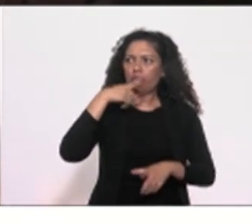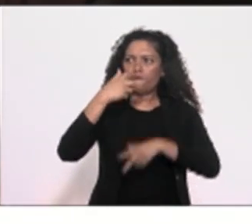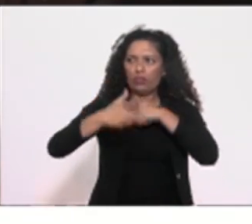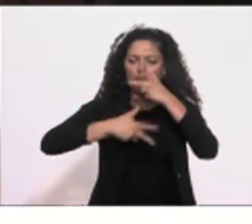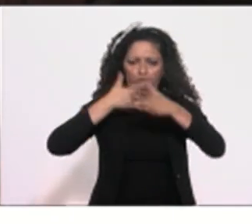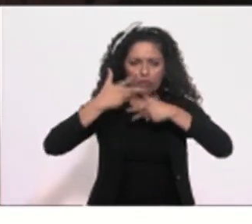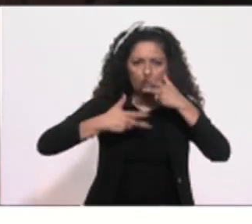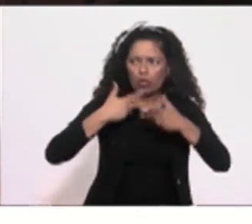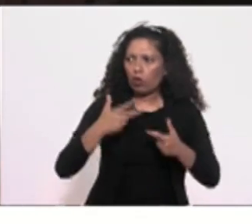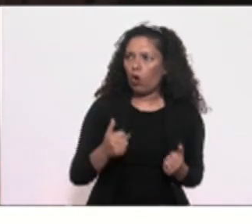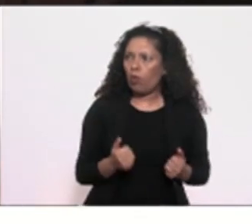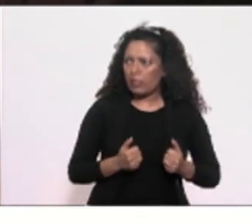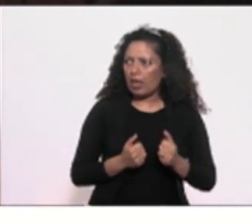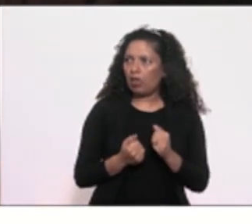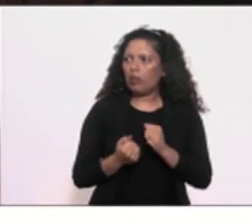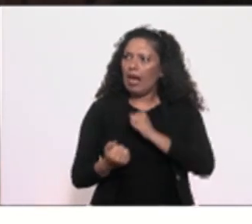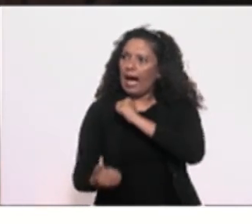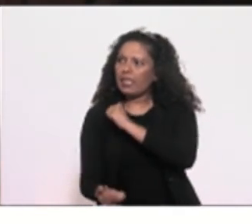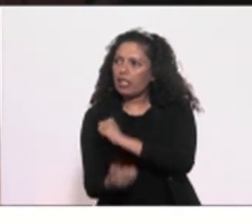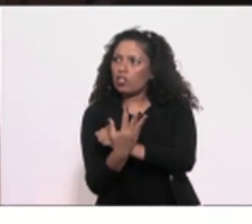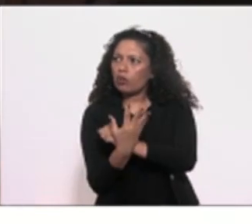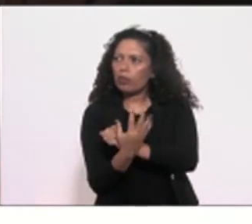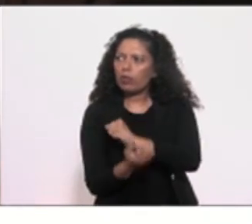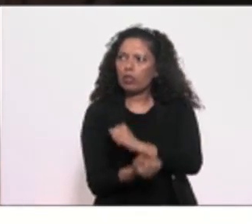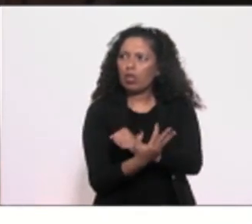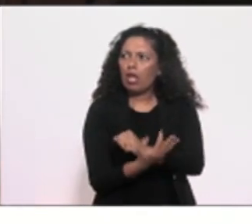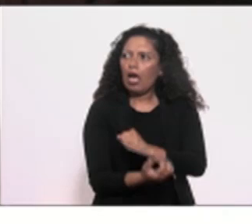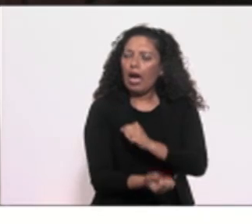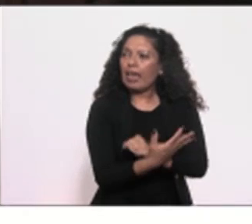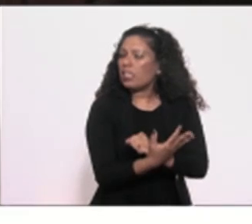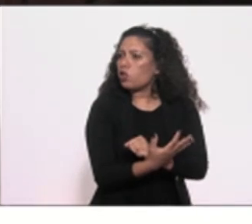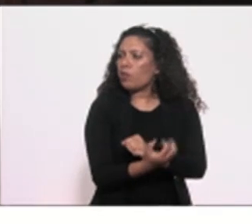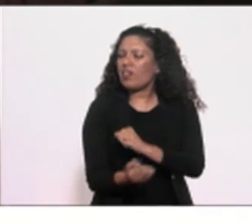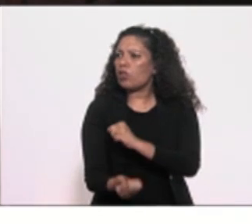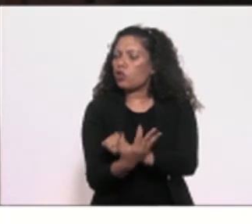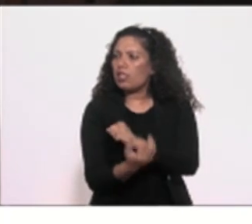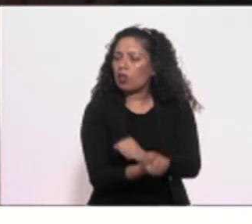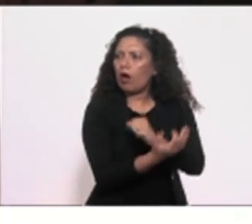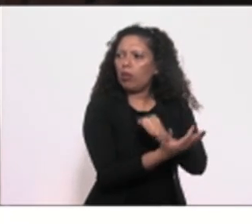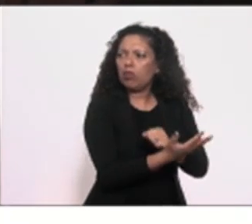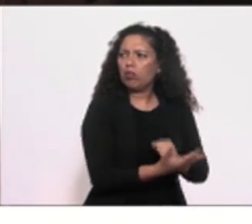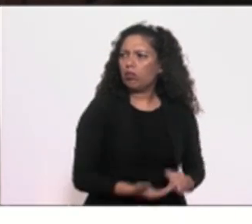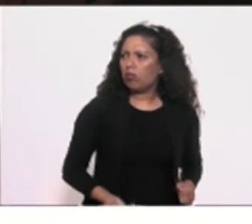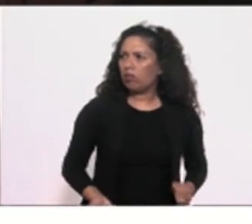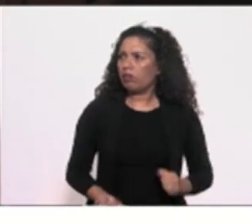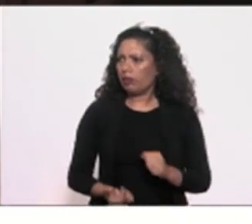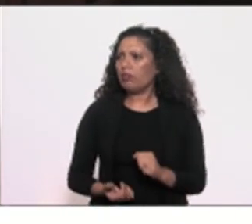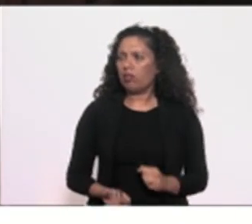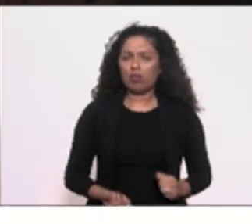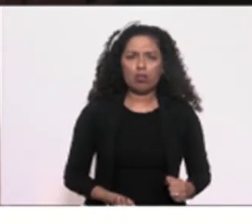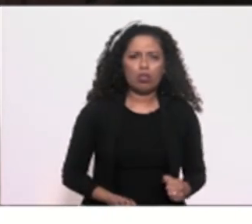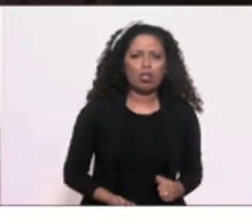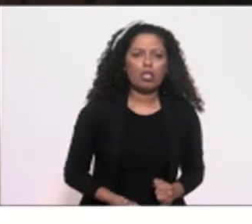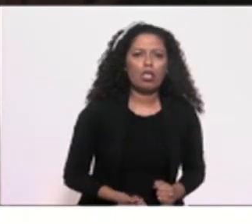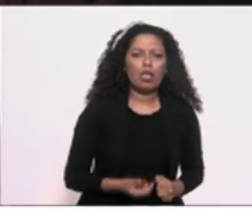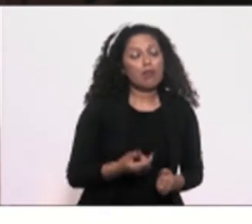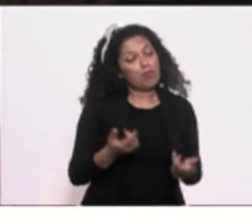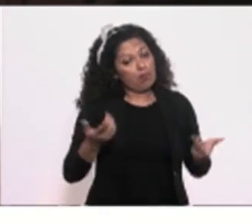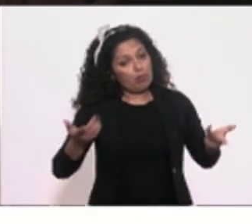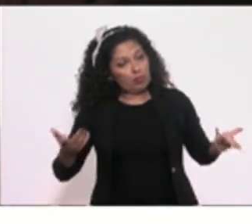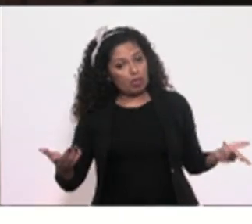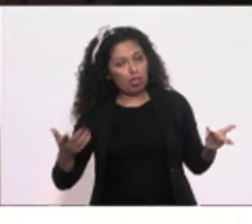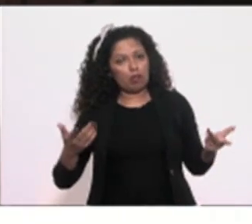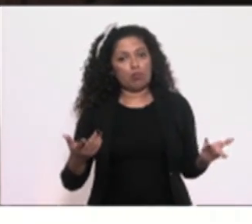legislativas são fechadas ou estão subordinadas ao ditador de plantão. Aí mesmo